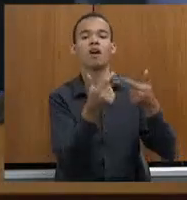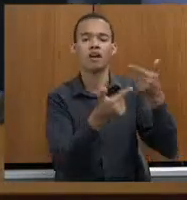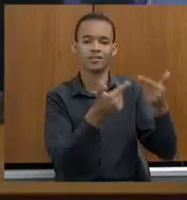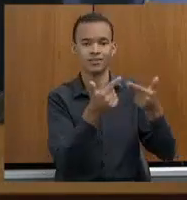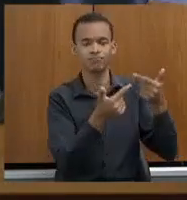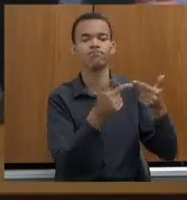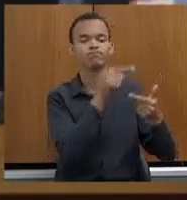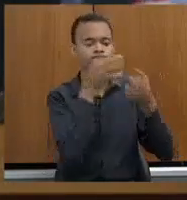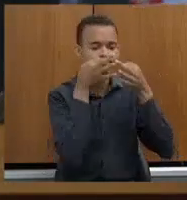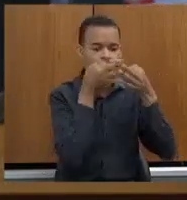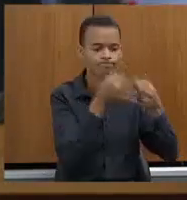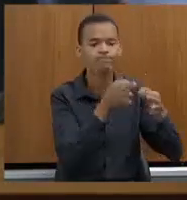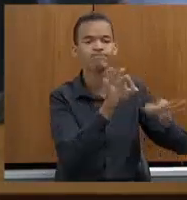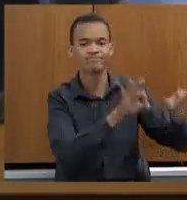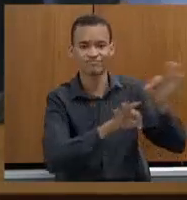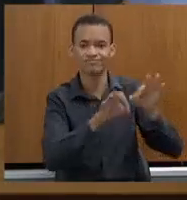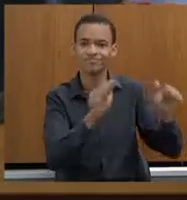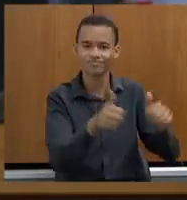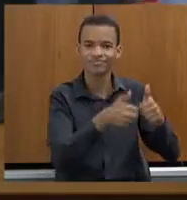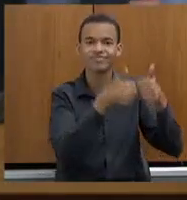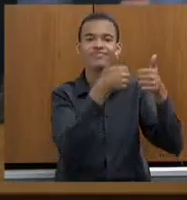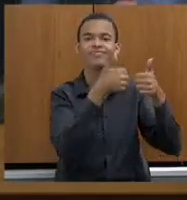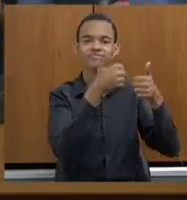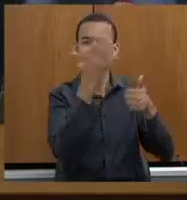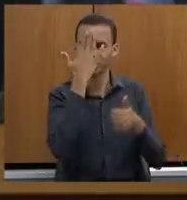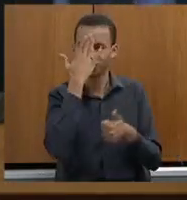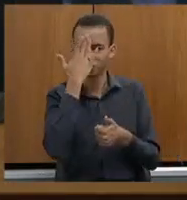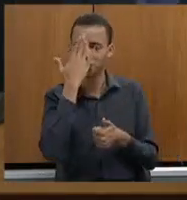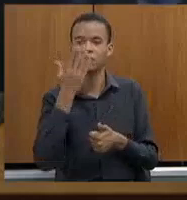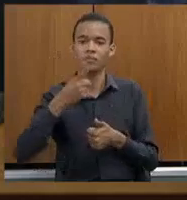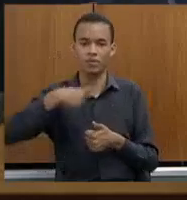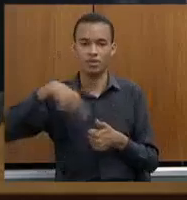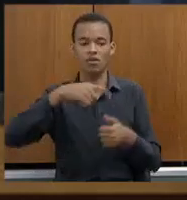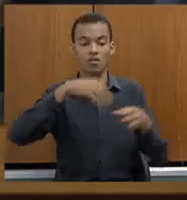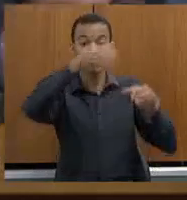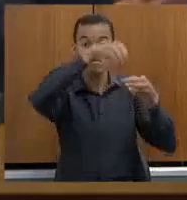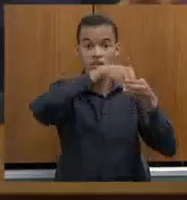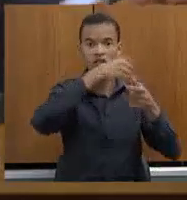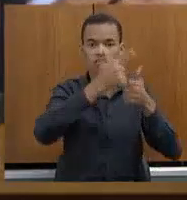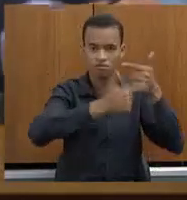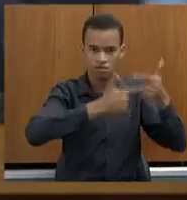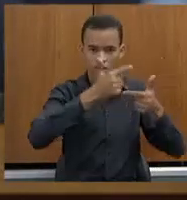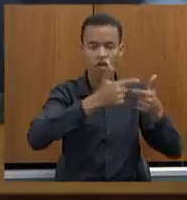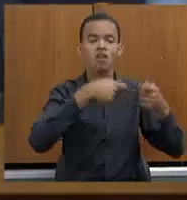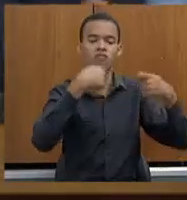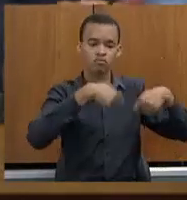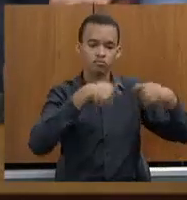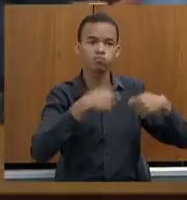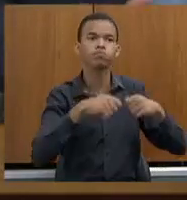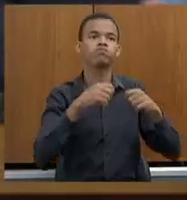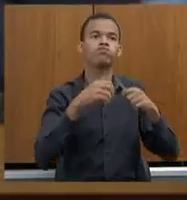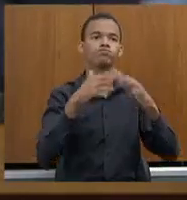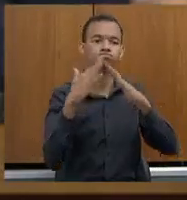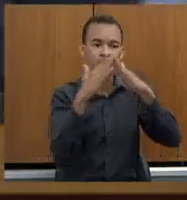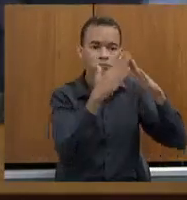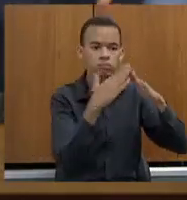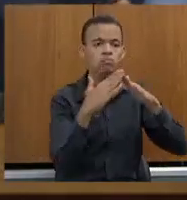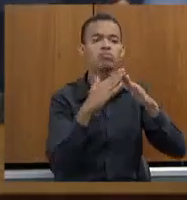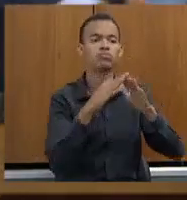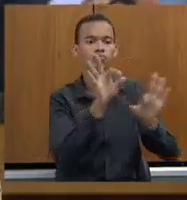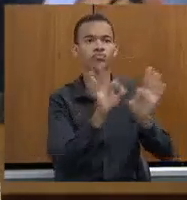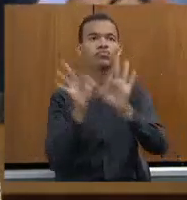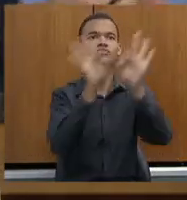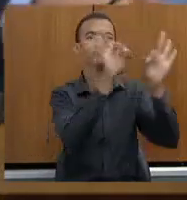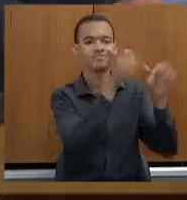ele disse aqui que nós mesmos, servidores, temos que cuidar de onde nós trabalhamos. Então, a diferença que o senhor fez com a conscientização e